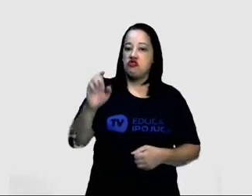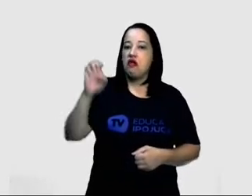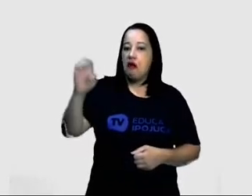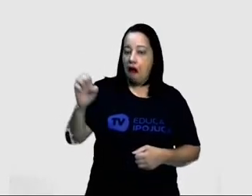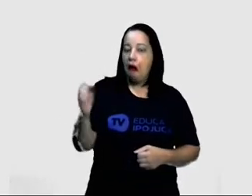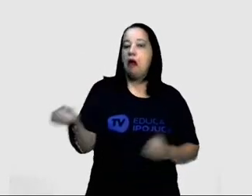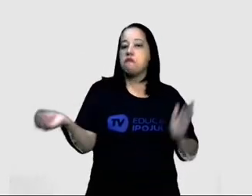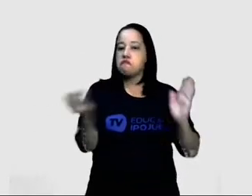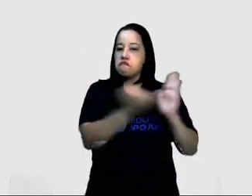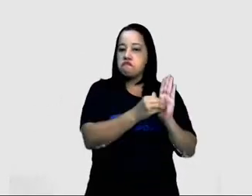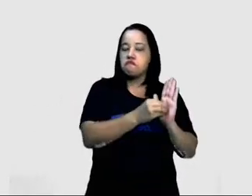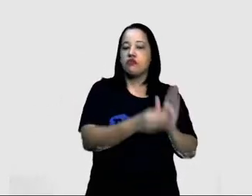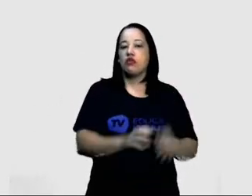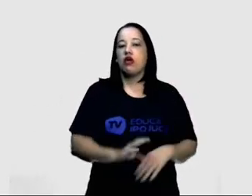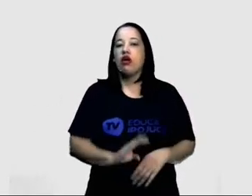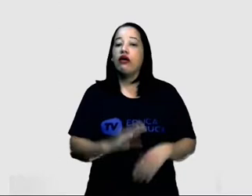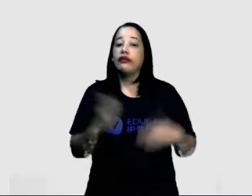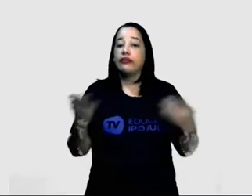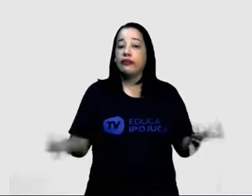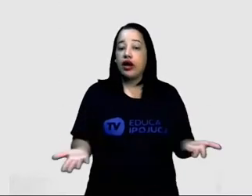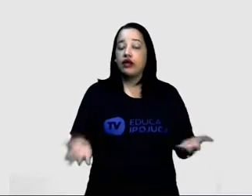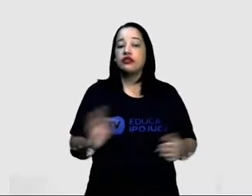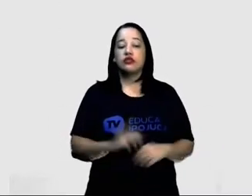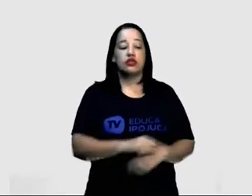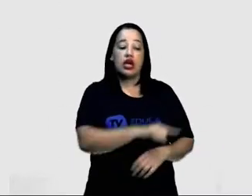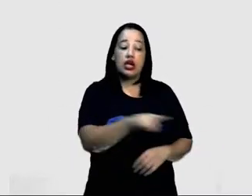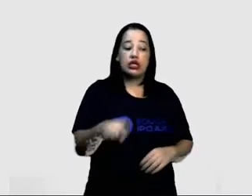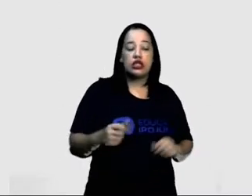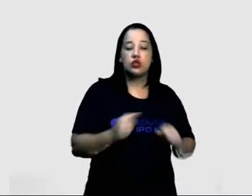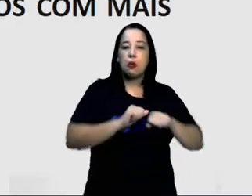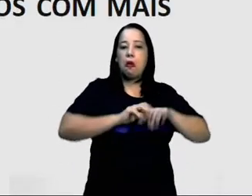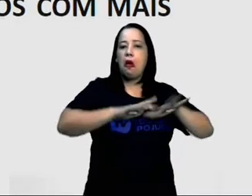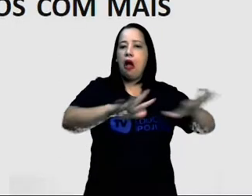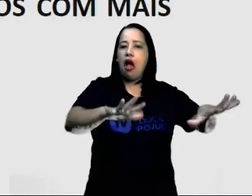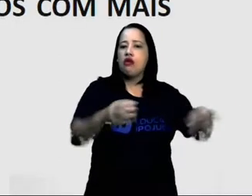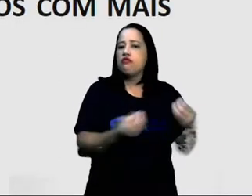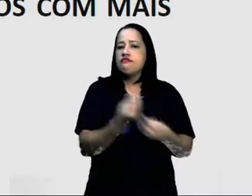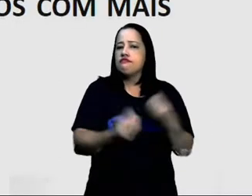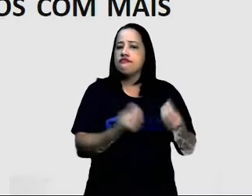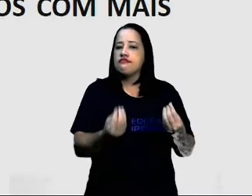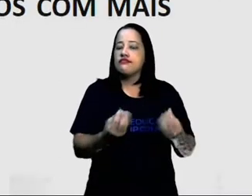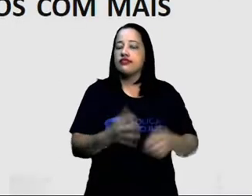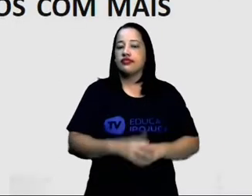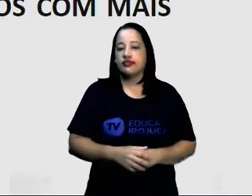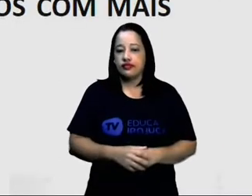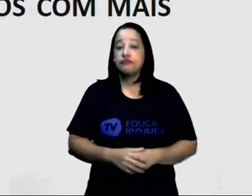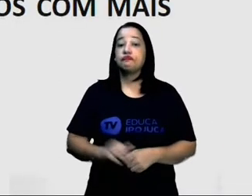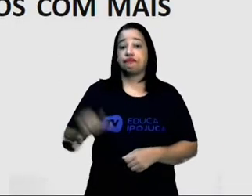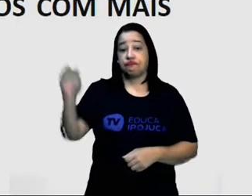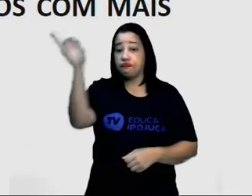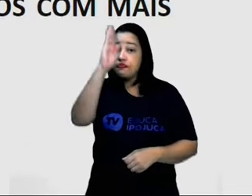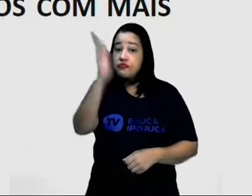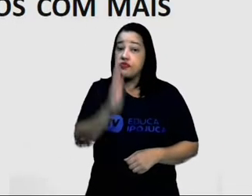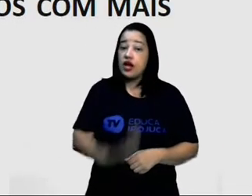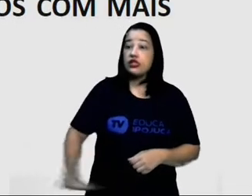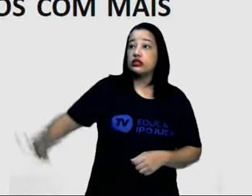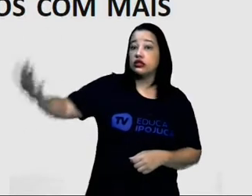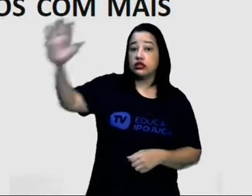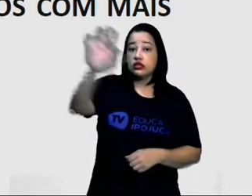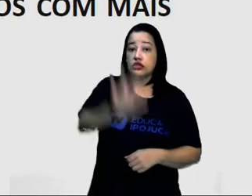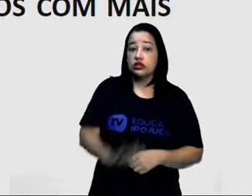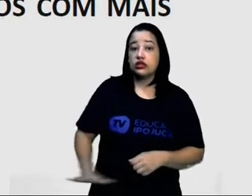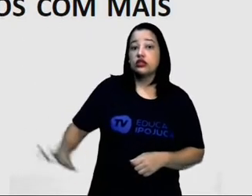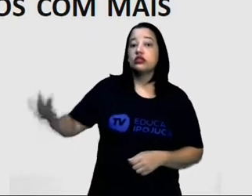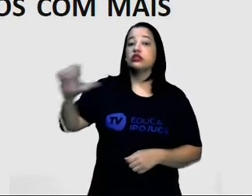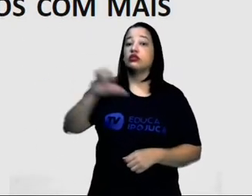como é que esse pessoal todinho se distribui no Brasil. O Brasil apresenta